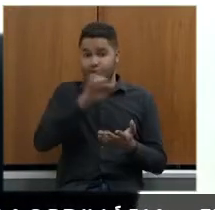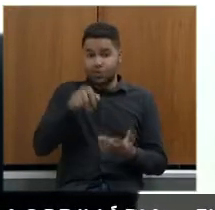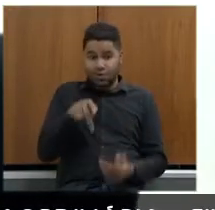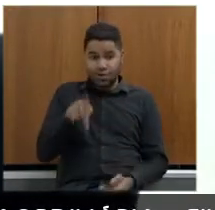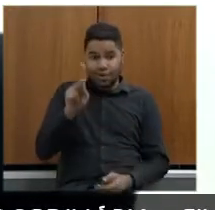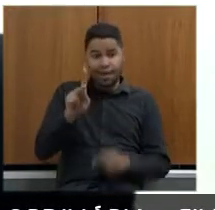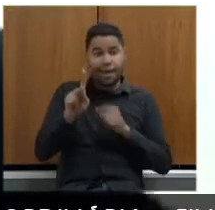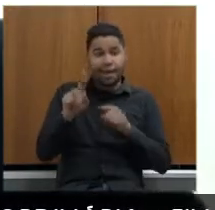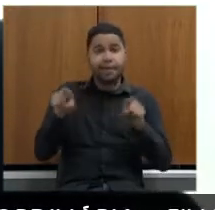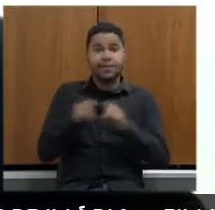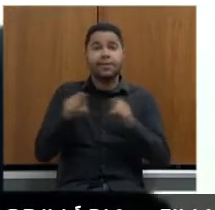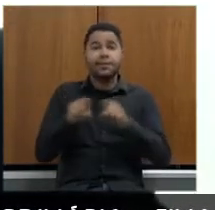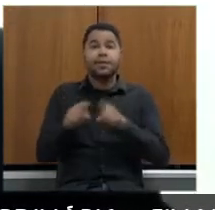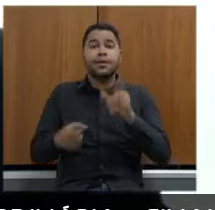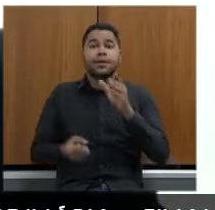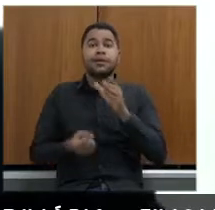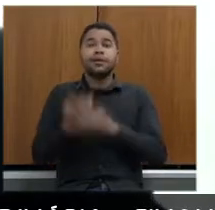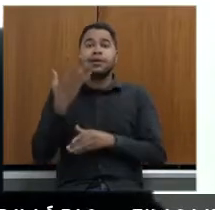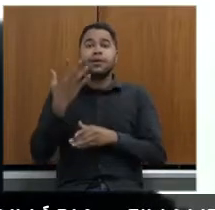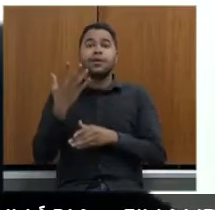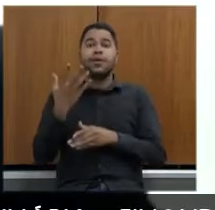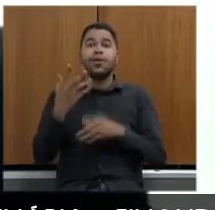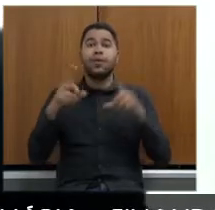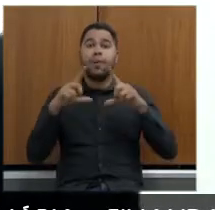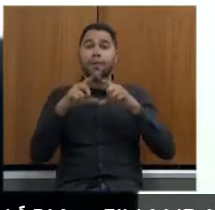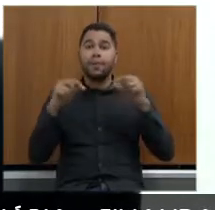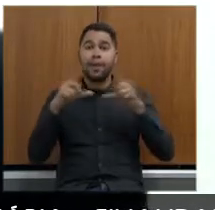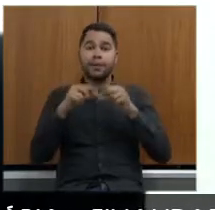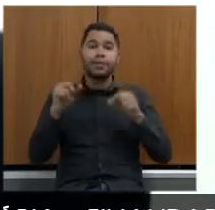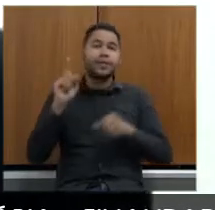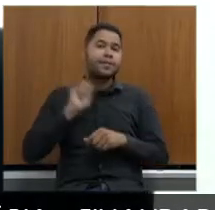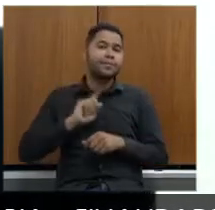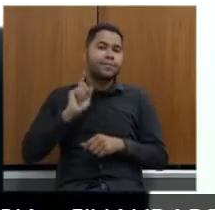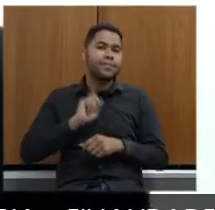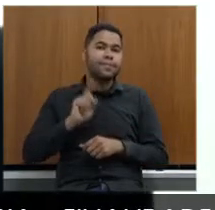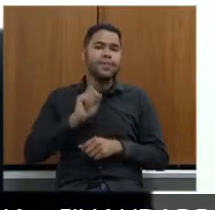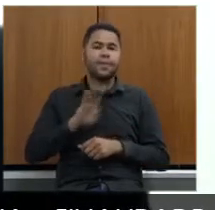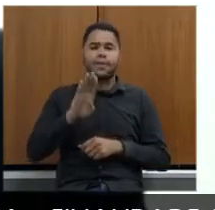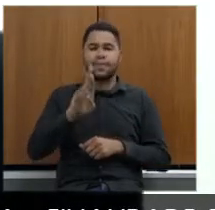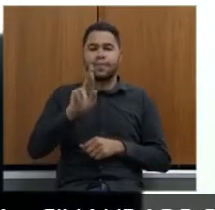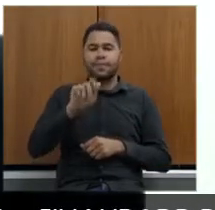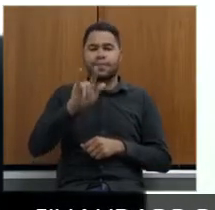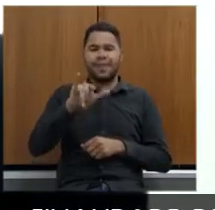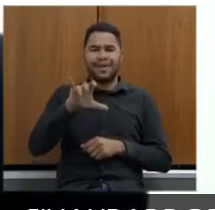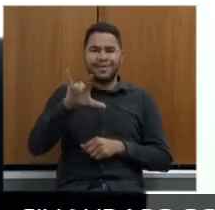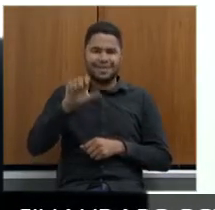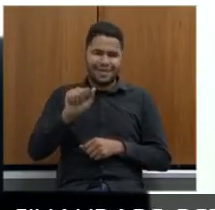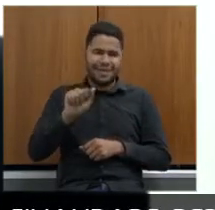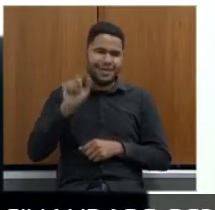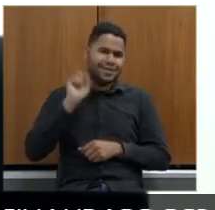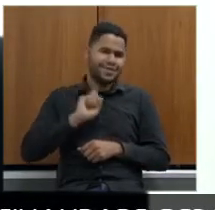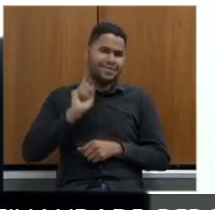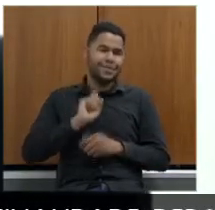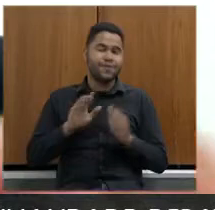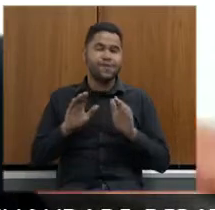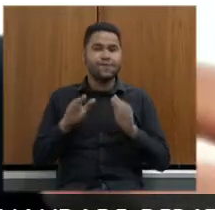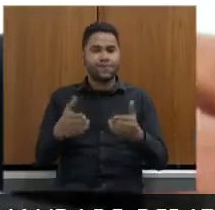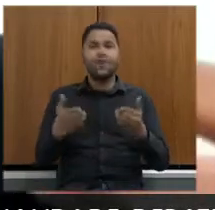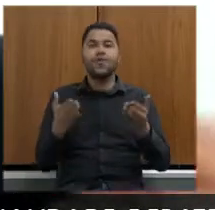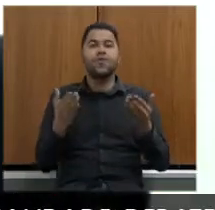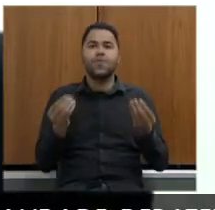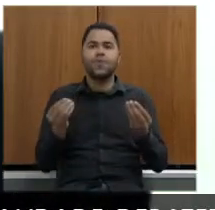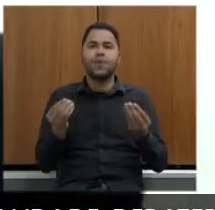inclusive criou-se uma Brasília no estado de Minas Gerais chama-se a cidade de Brasília de Minas para justamente fazer